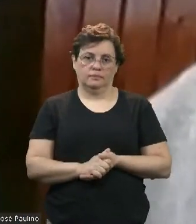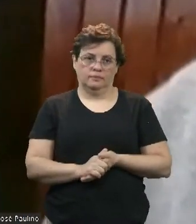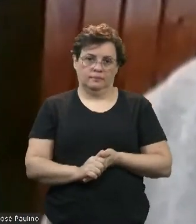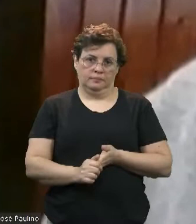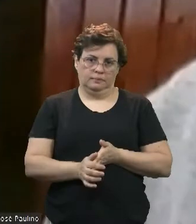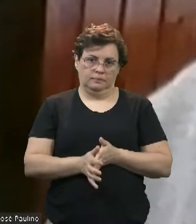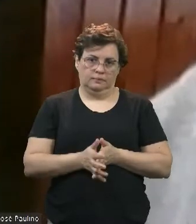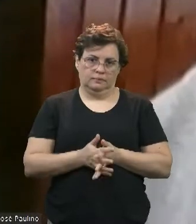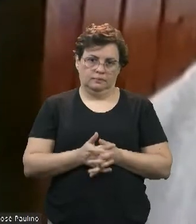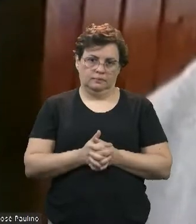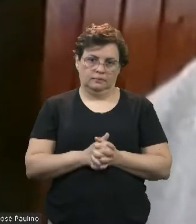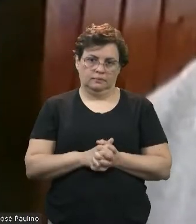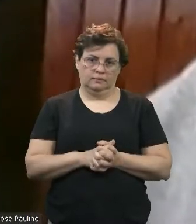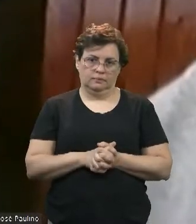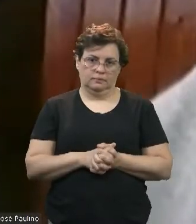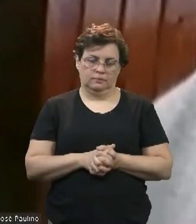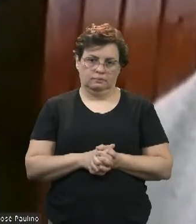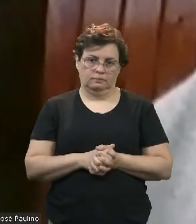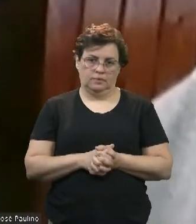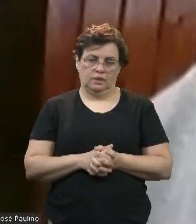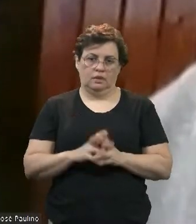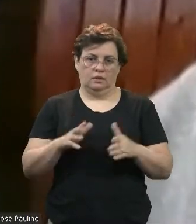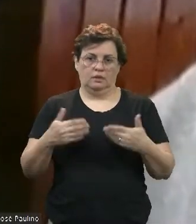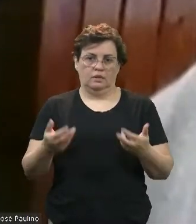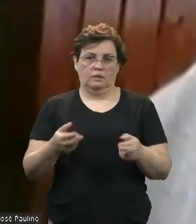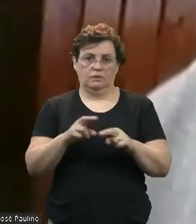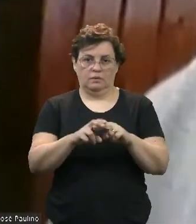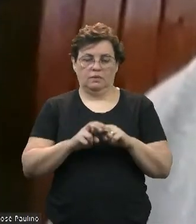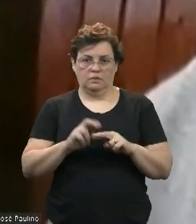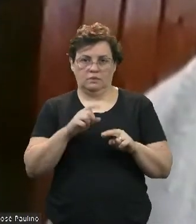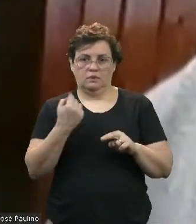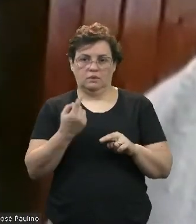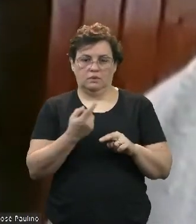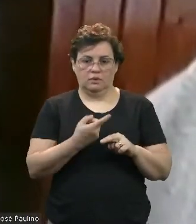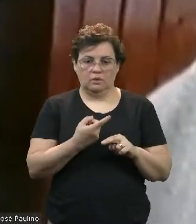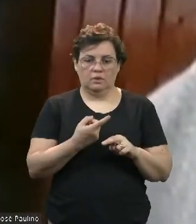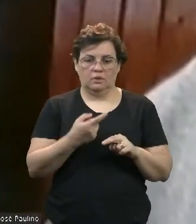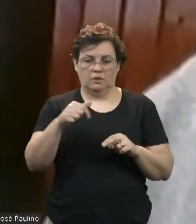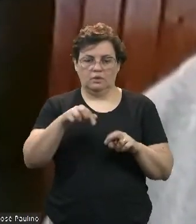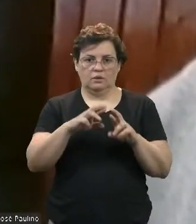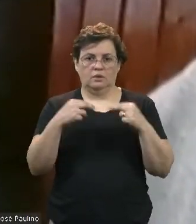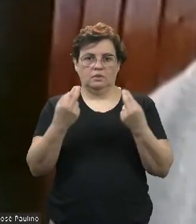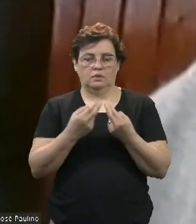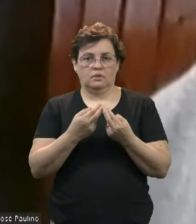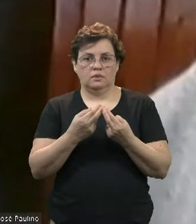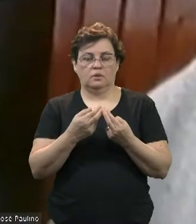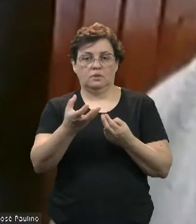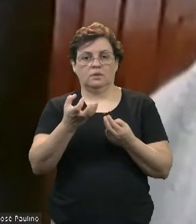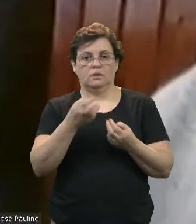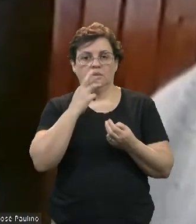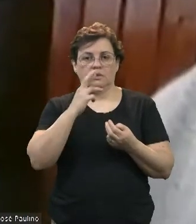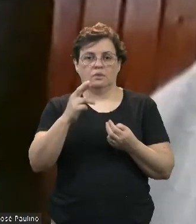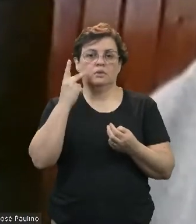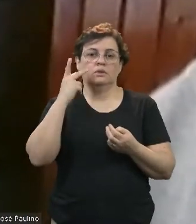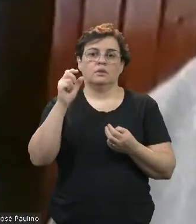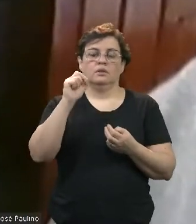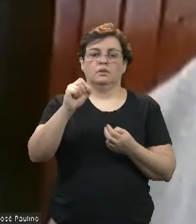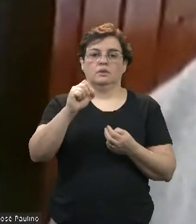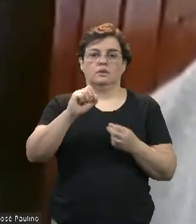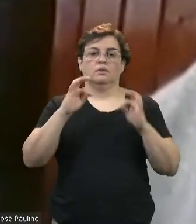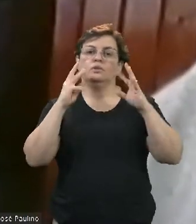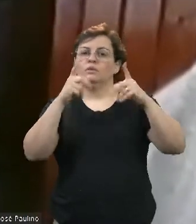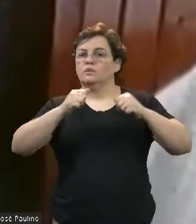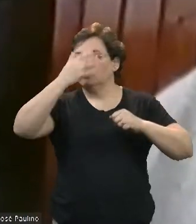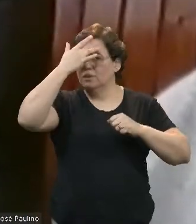abordadas nessa audiência para que todos os servidores tenham o entendimento de